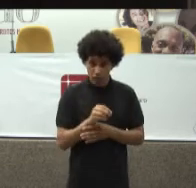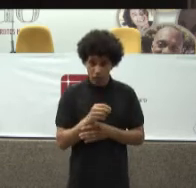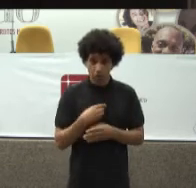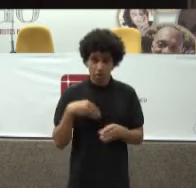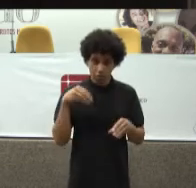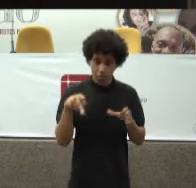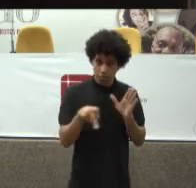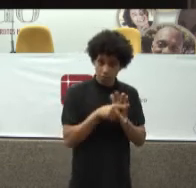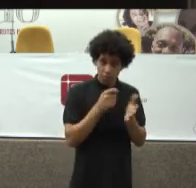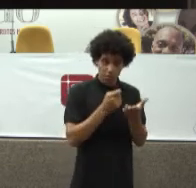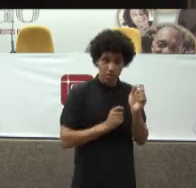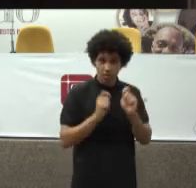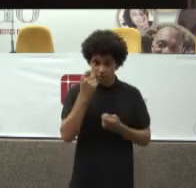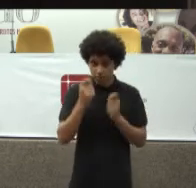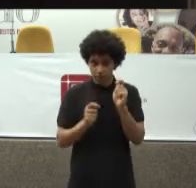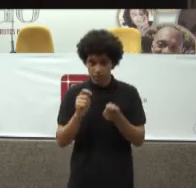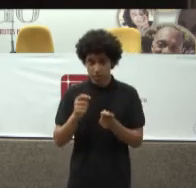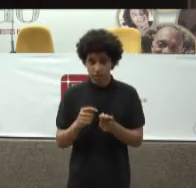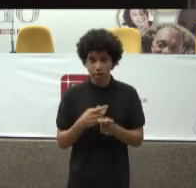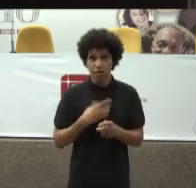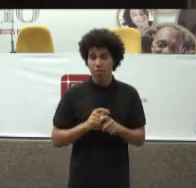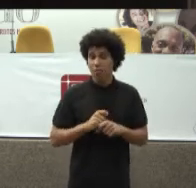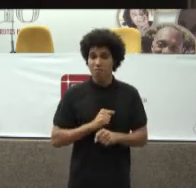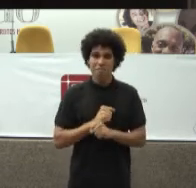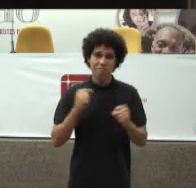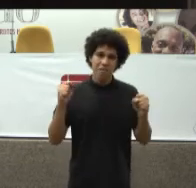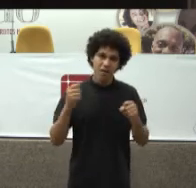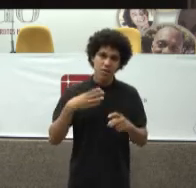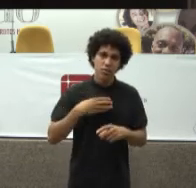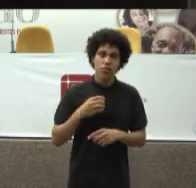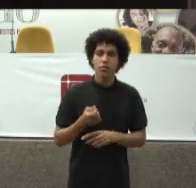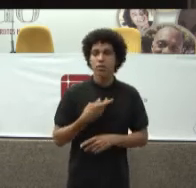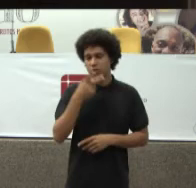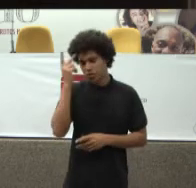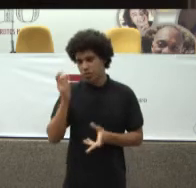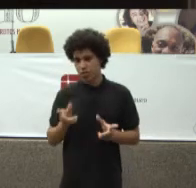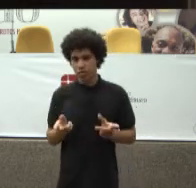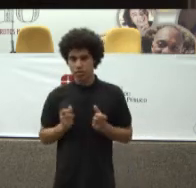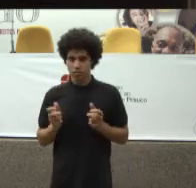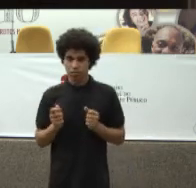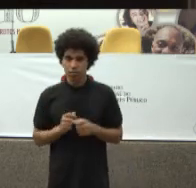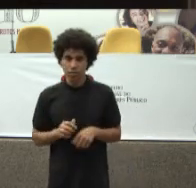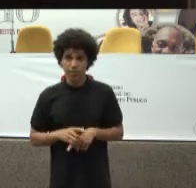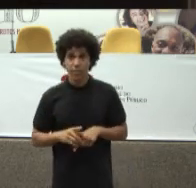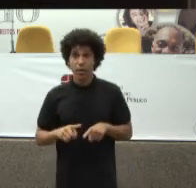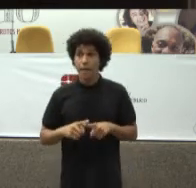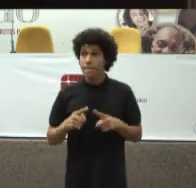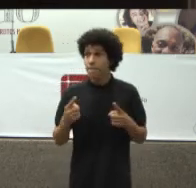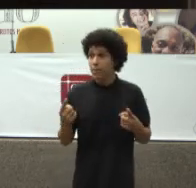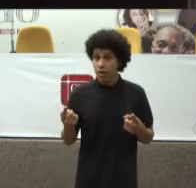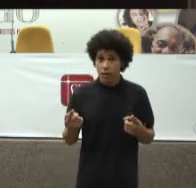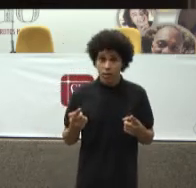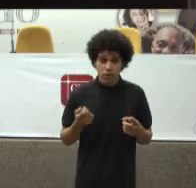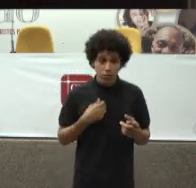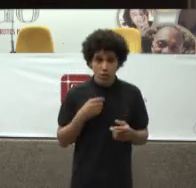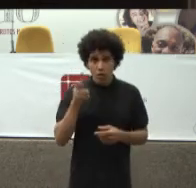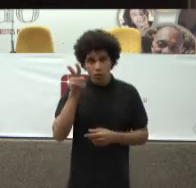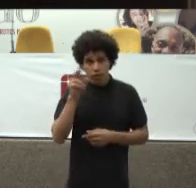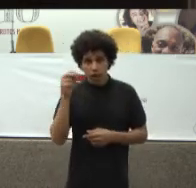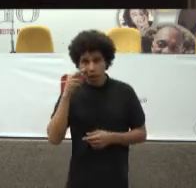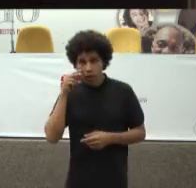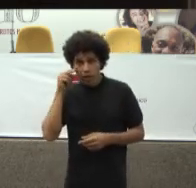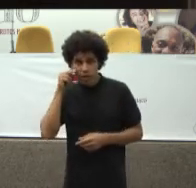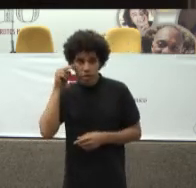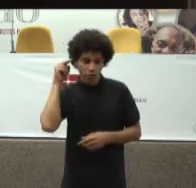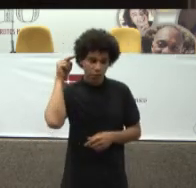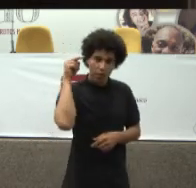consumidor Só que O preço Praticado E muitas Vezes A própria Nota Fiscal